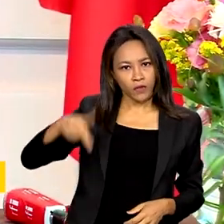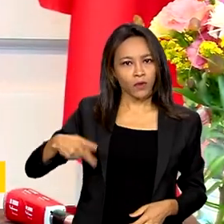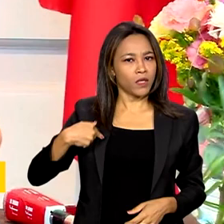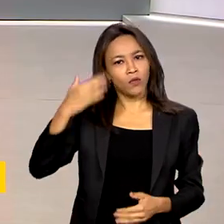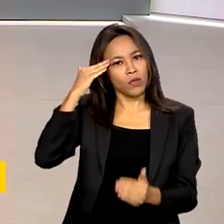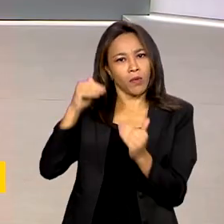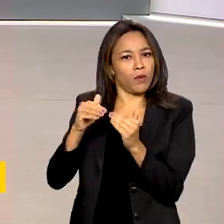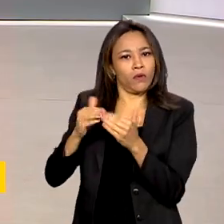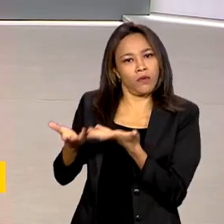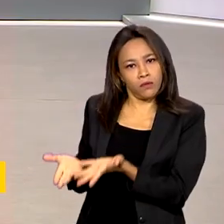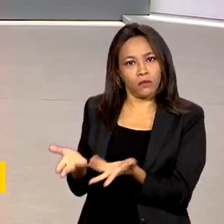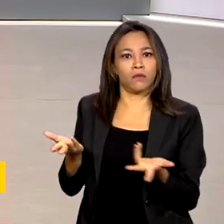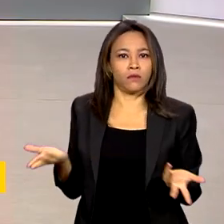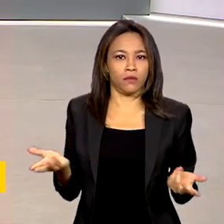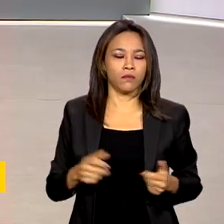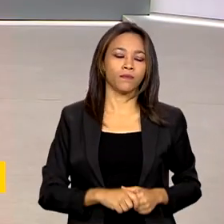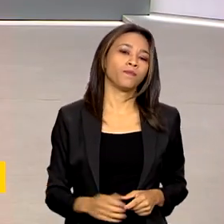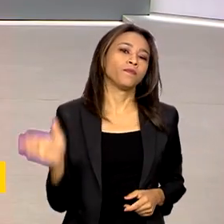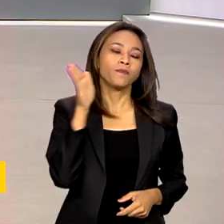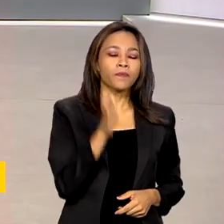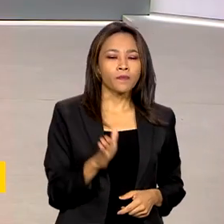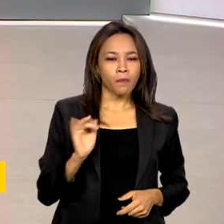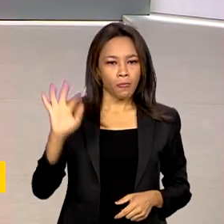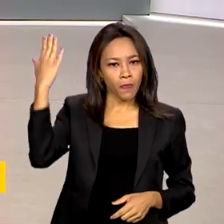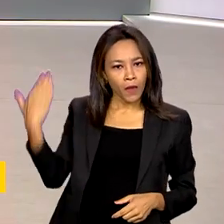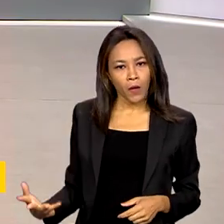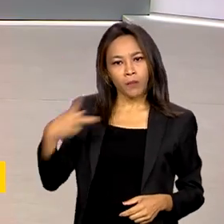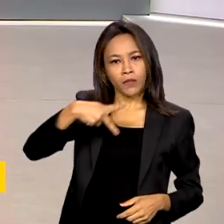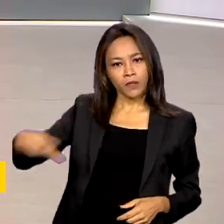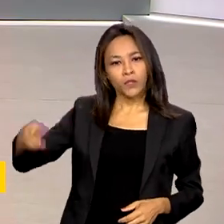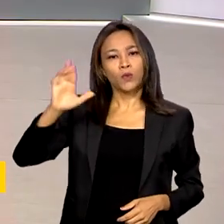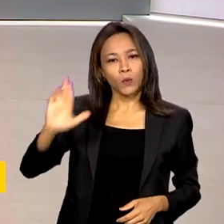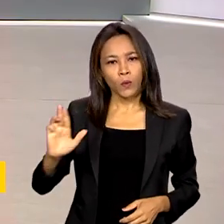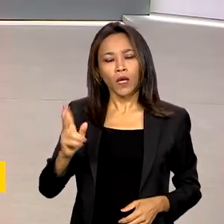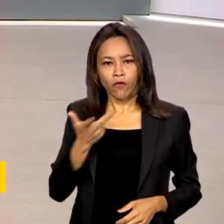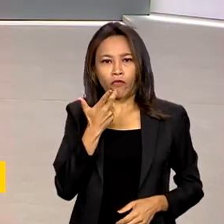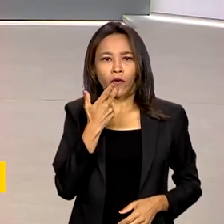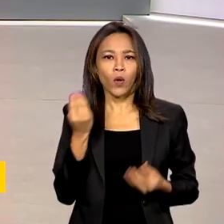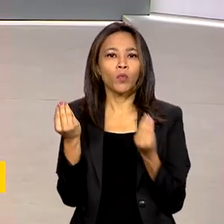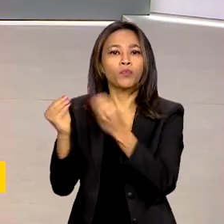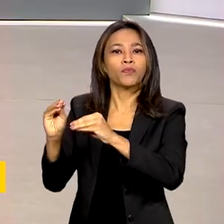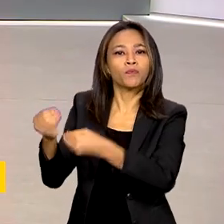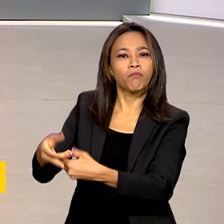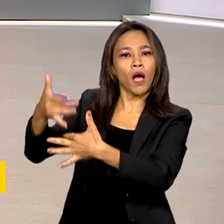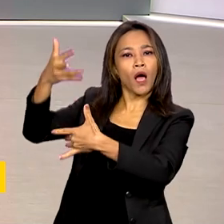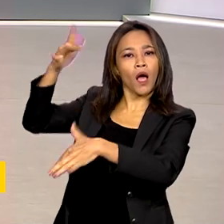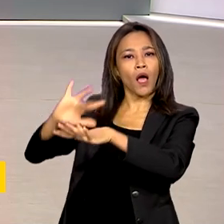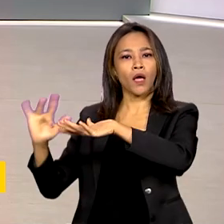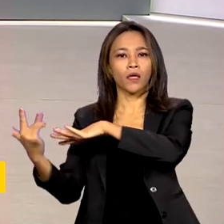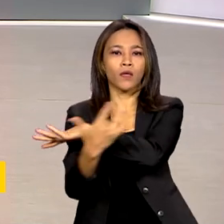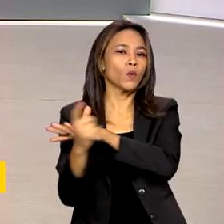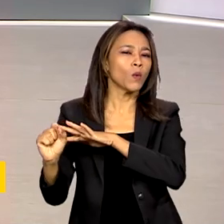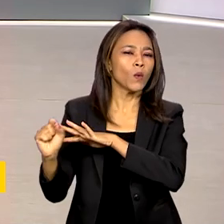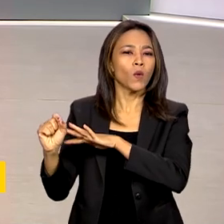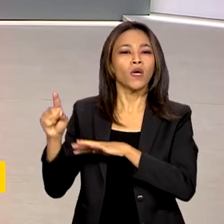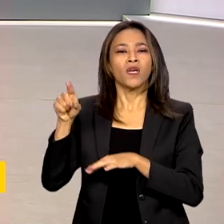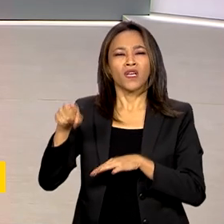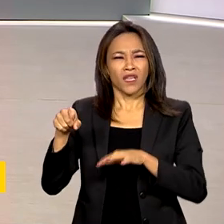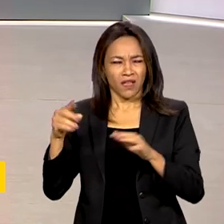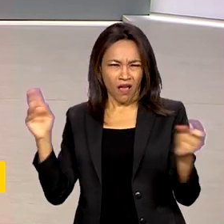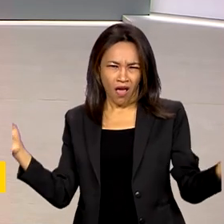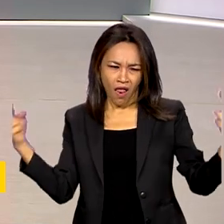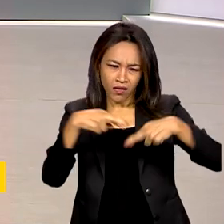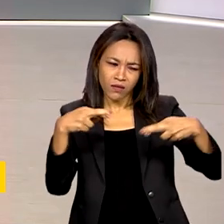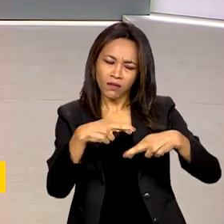inadmissível. O presidente Lula afirmou pelas redes sociais que não se deve relacionar qualquer tipo de violência